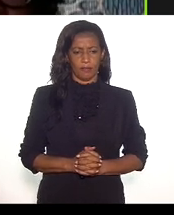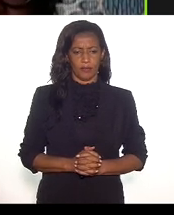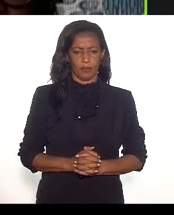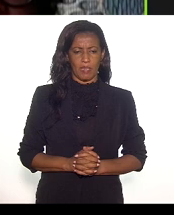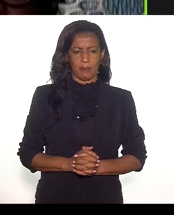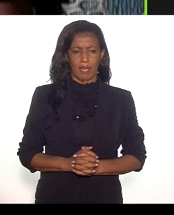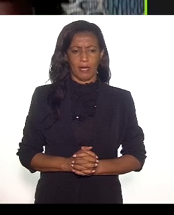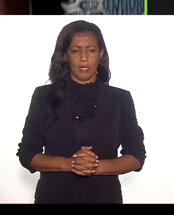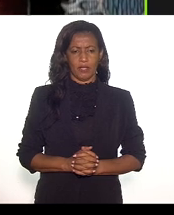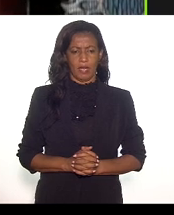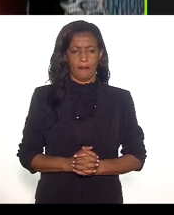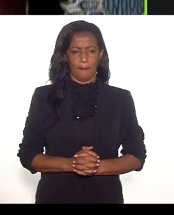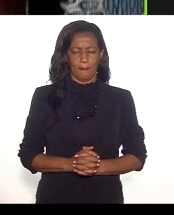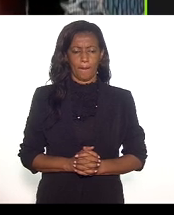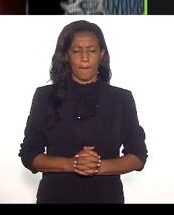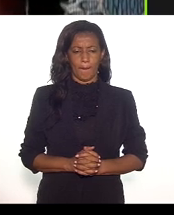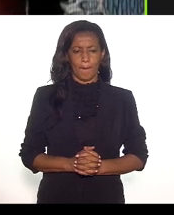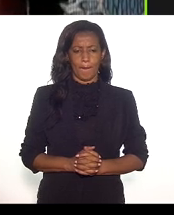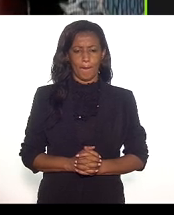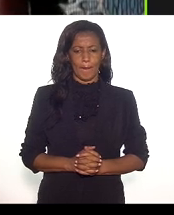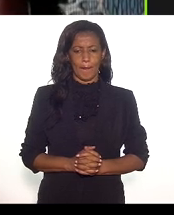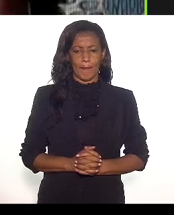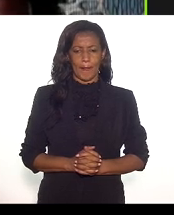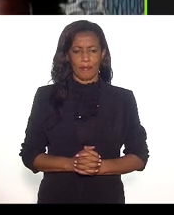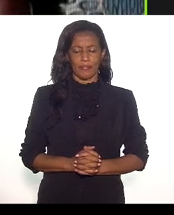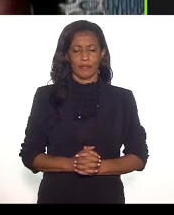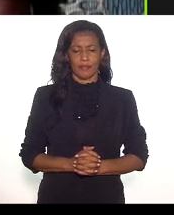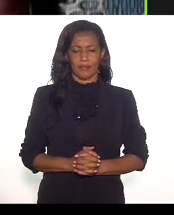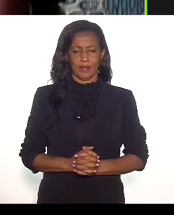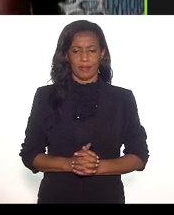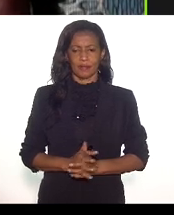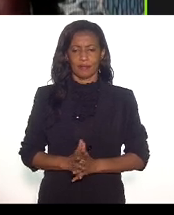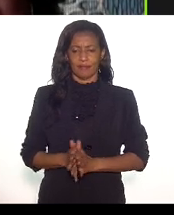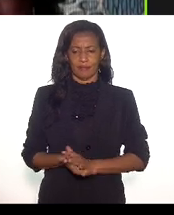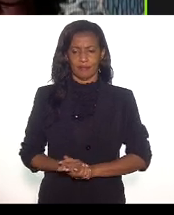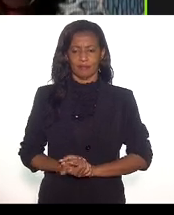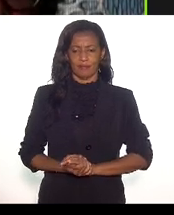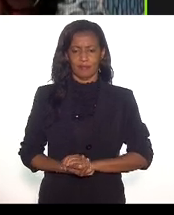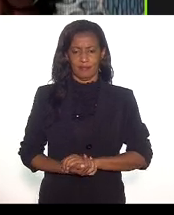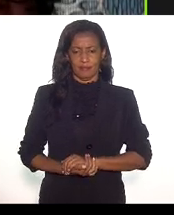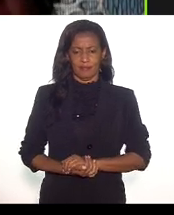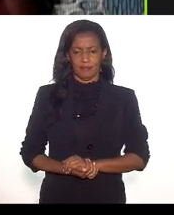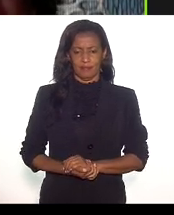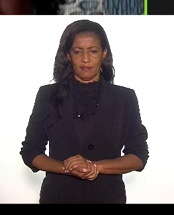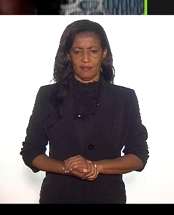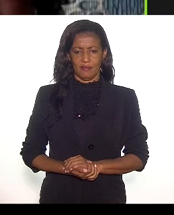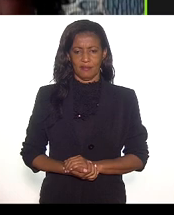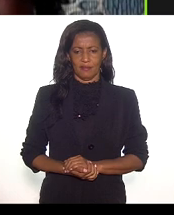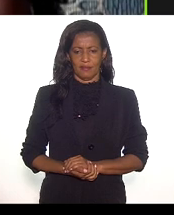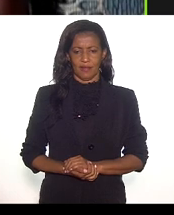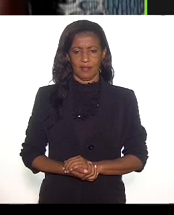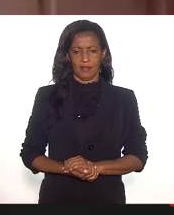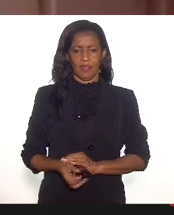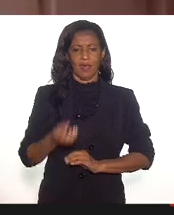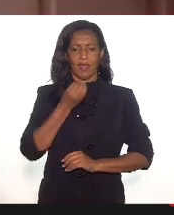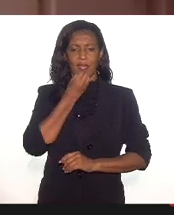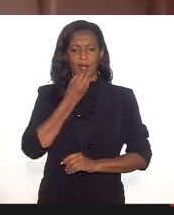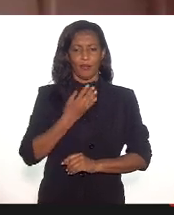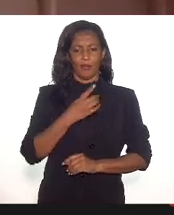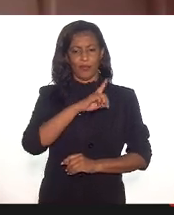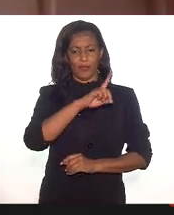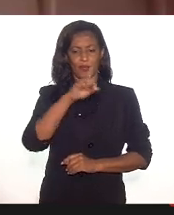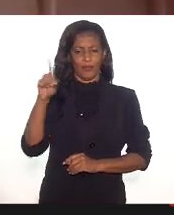Bom, vamos aguardar se a TV Alerj já estiver. Já estamos ao vivo. Bom dia